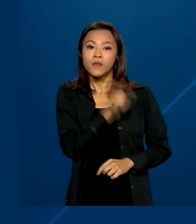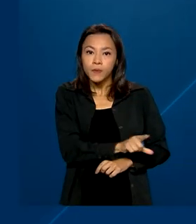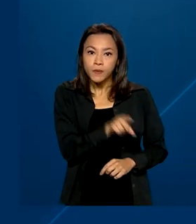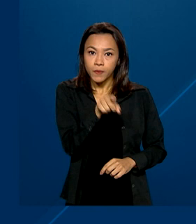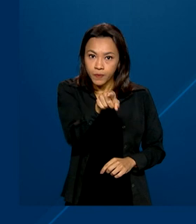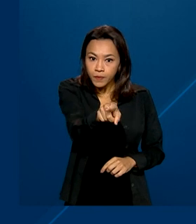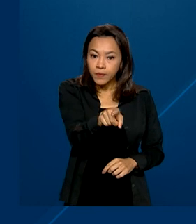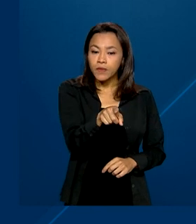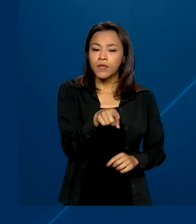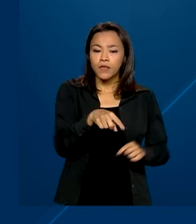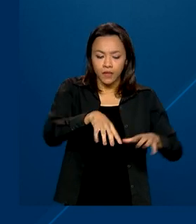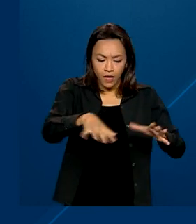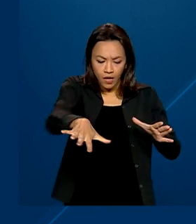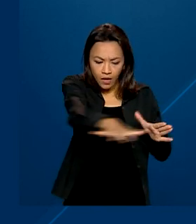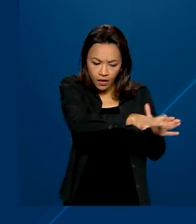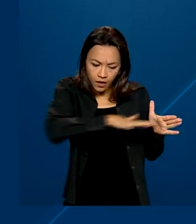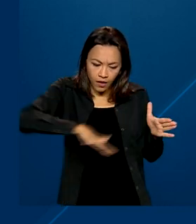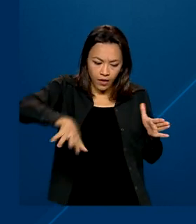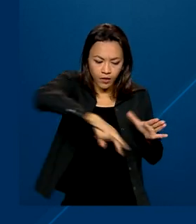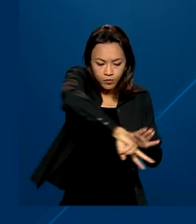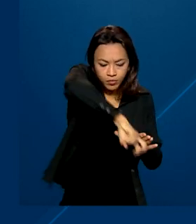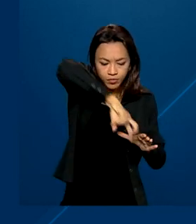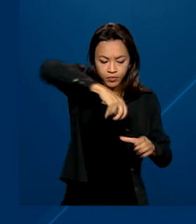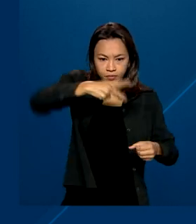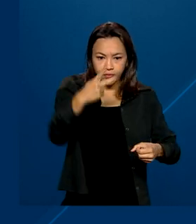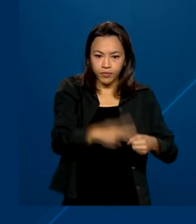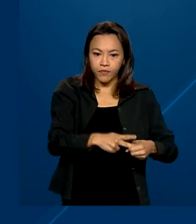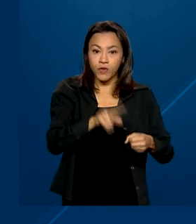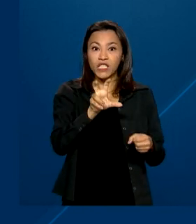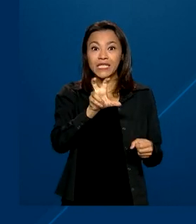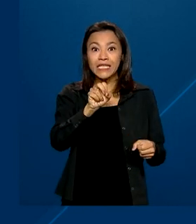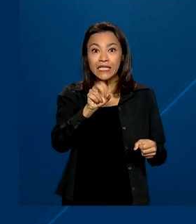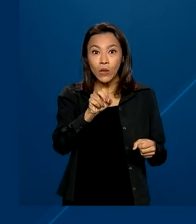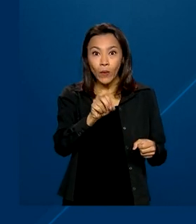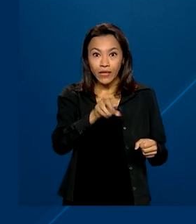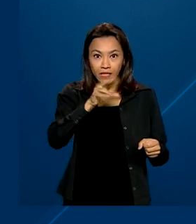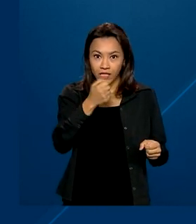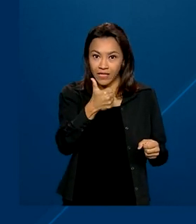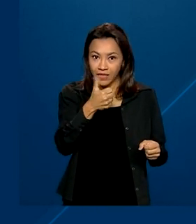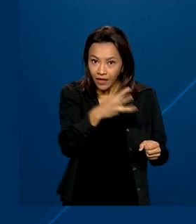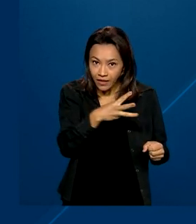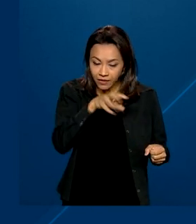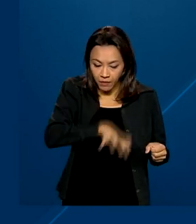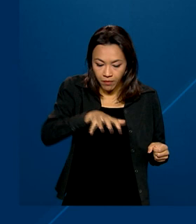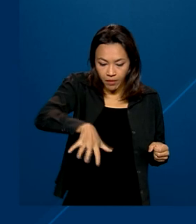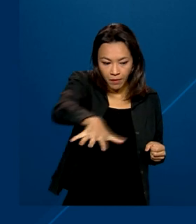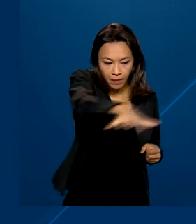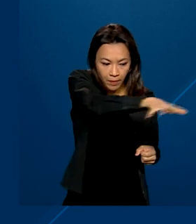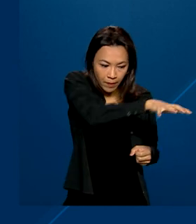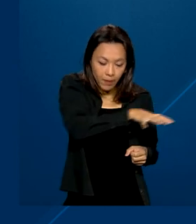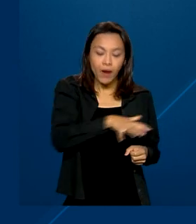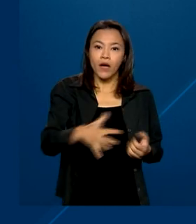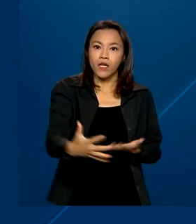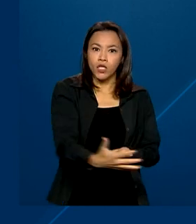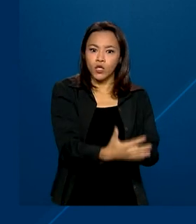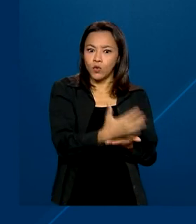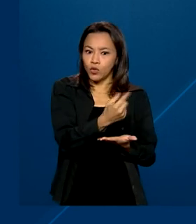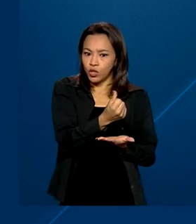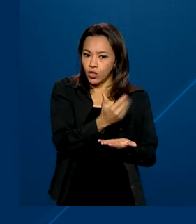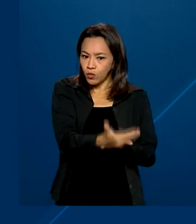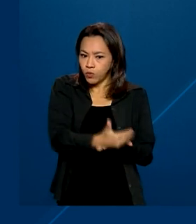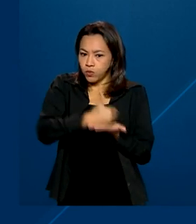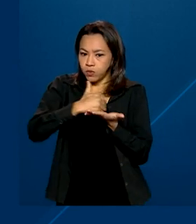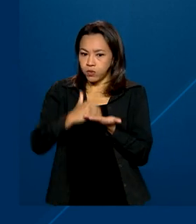concessão de exploração de petróleo arremataram 50 blocos de 13 áreas e geraram compromissos de investimentos estimados em